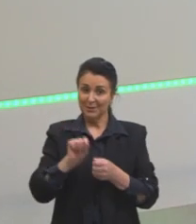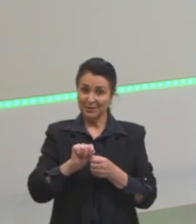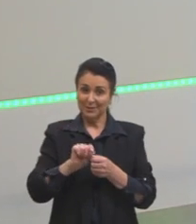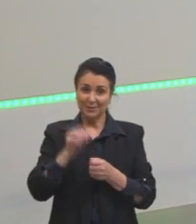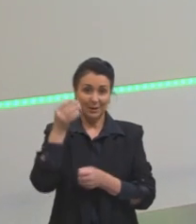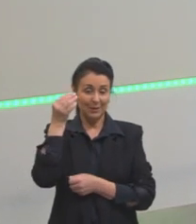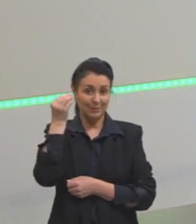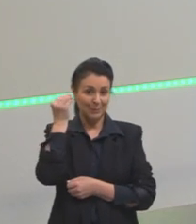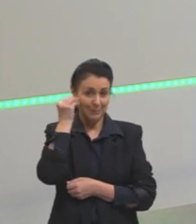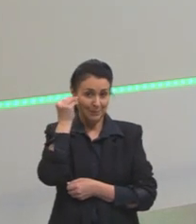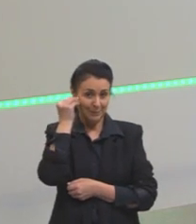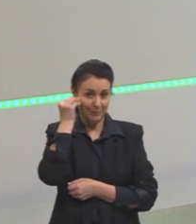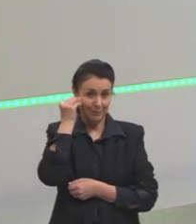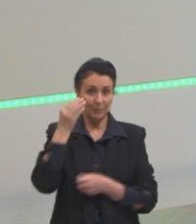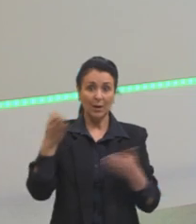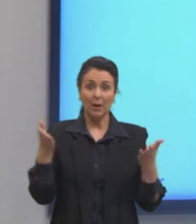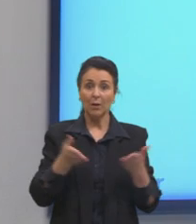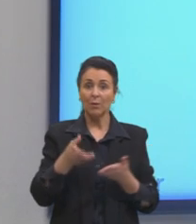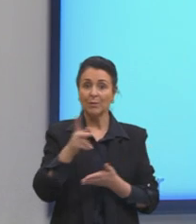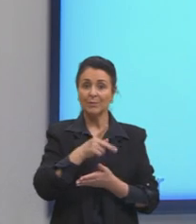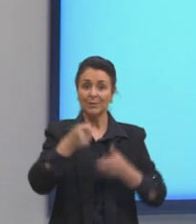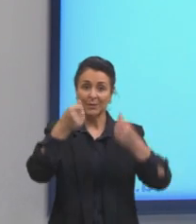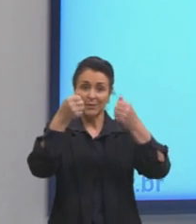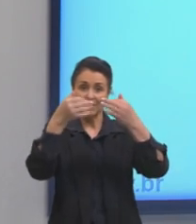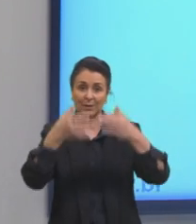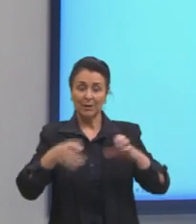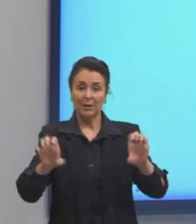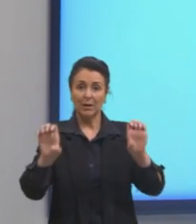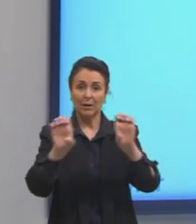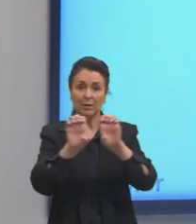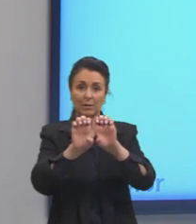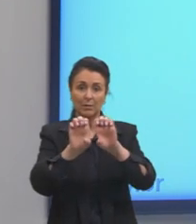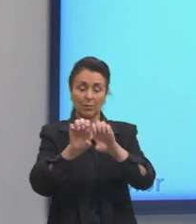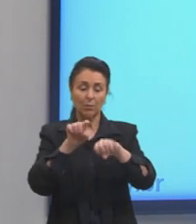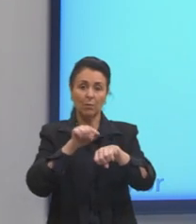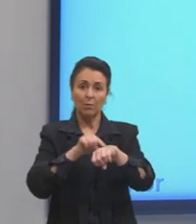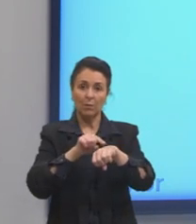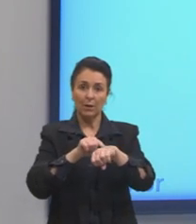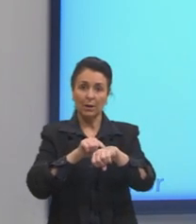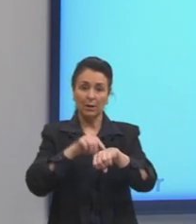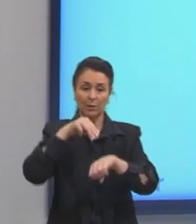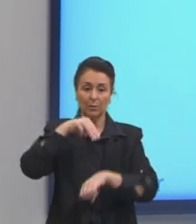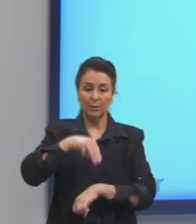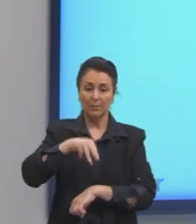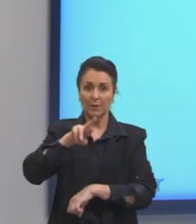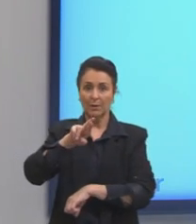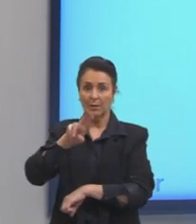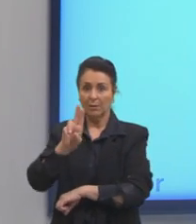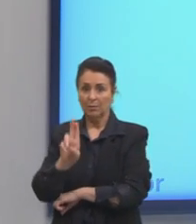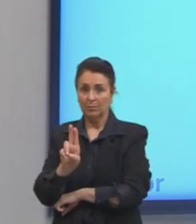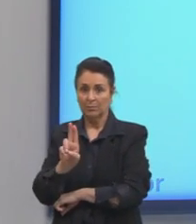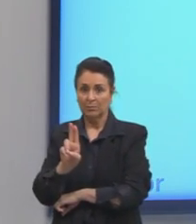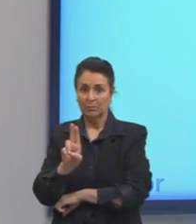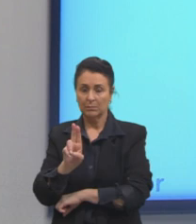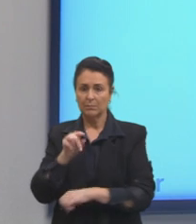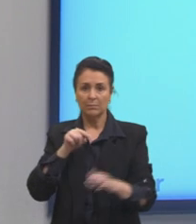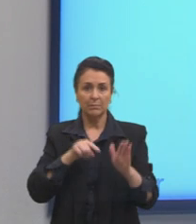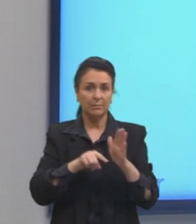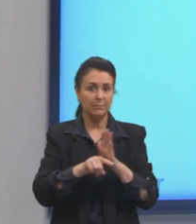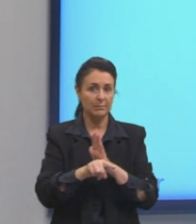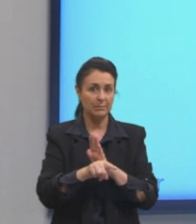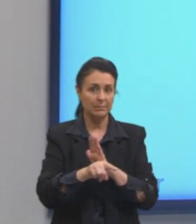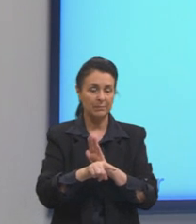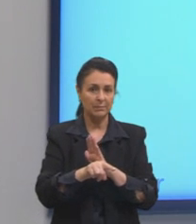Bom, agora a gente vai falar sobre a equação horária do MRU. Uma pergunta que eu tenho para fazer para vocês.